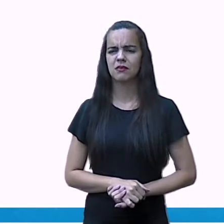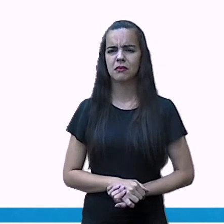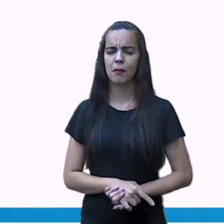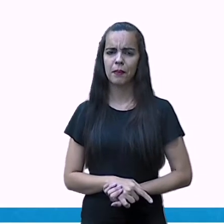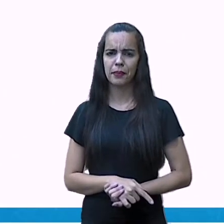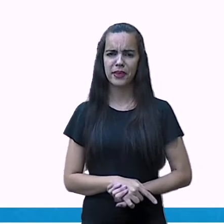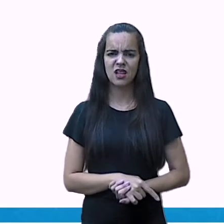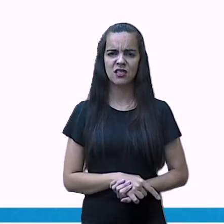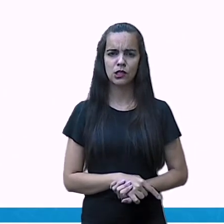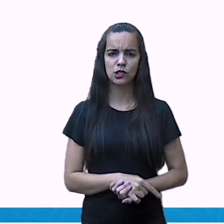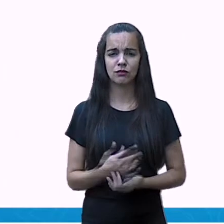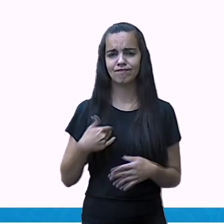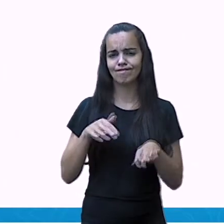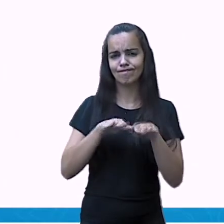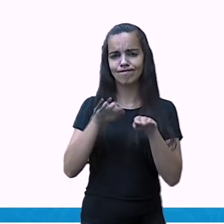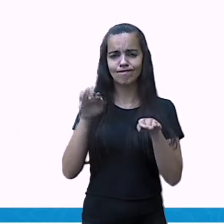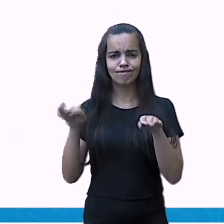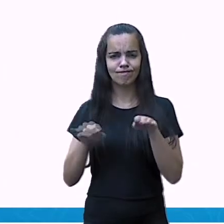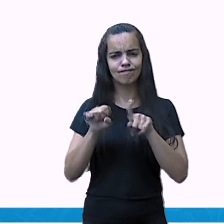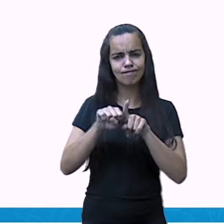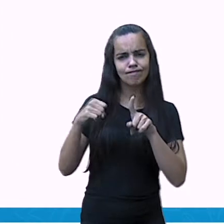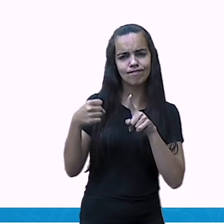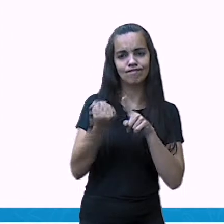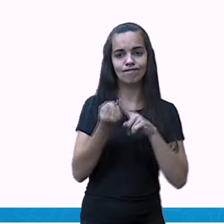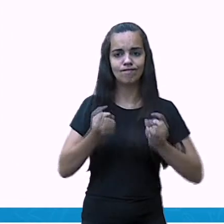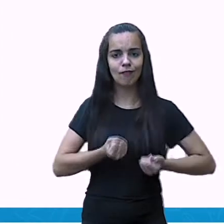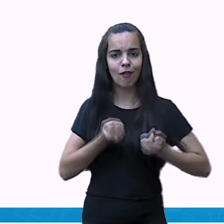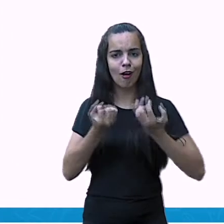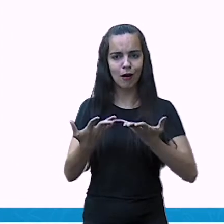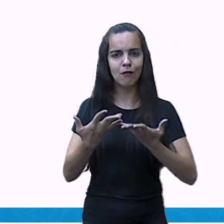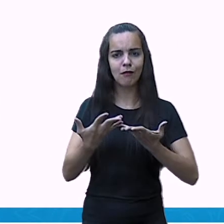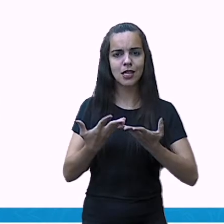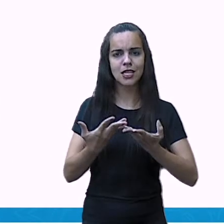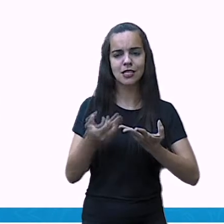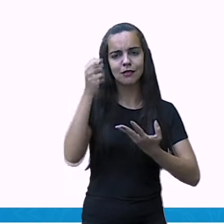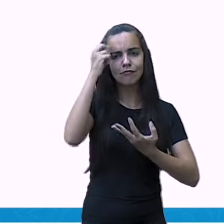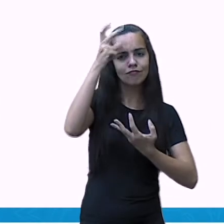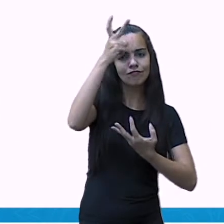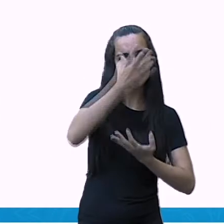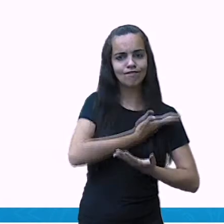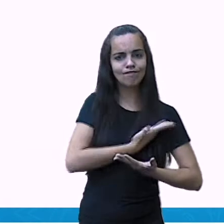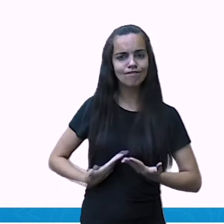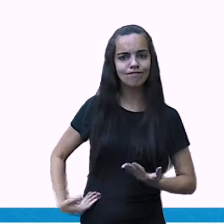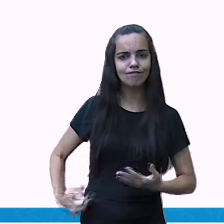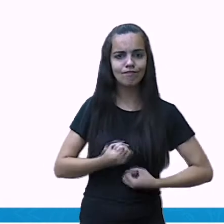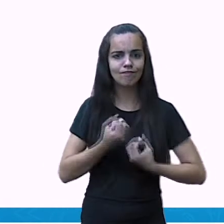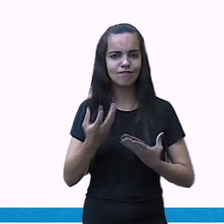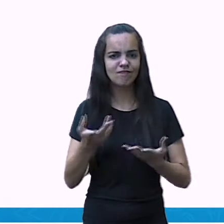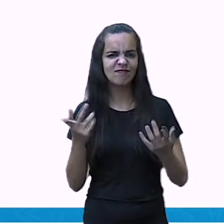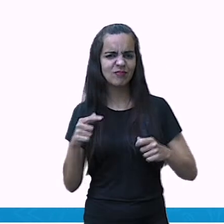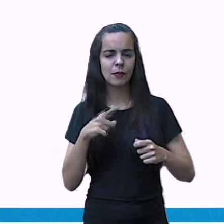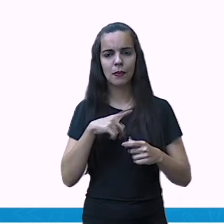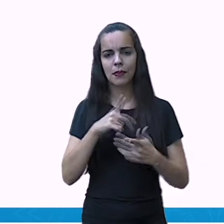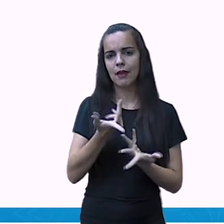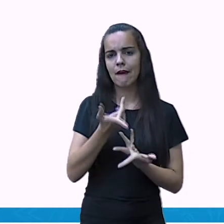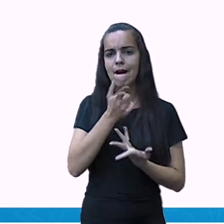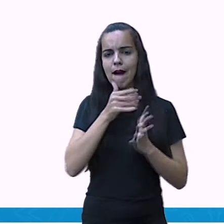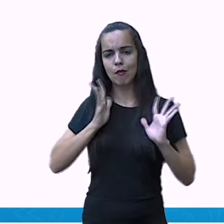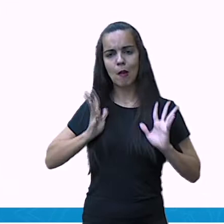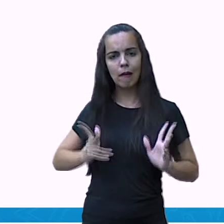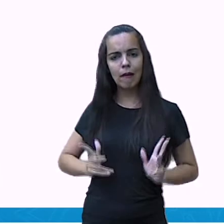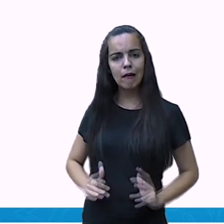A precariedade nos serviços públicos de saneamento básico, fornecimento de água tratada e